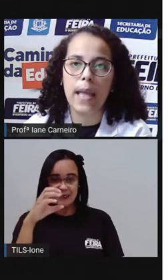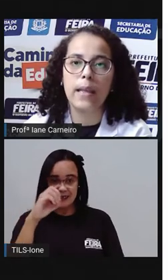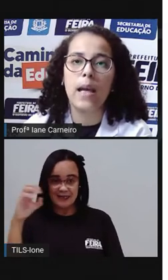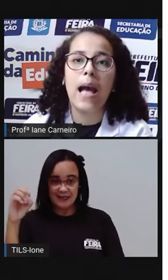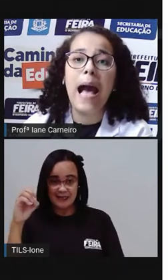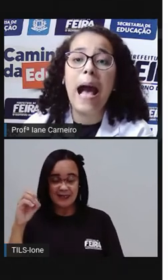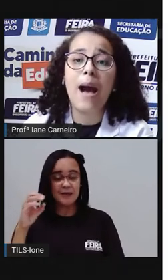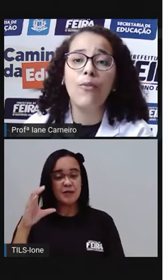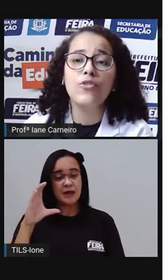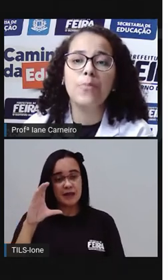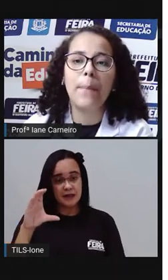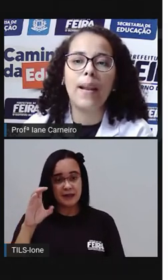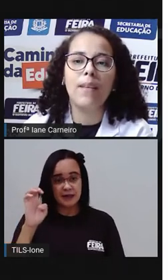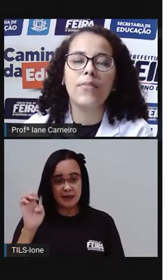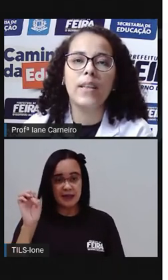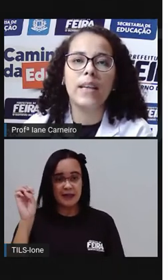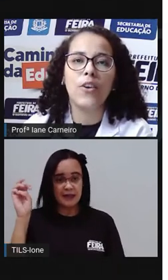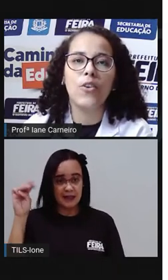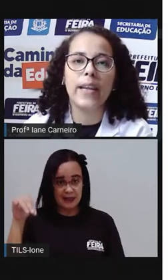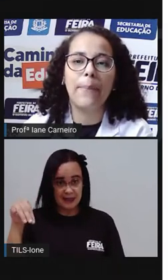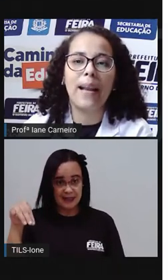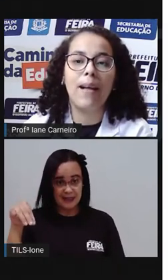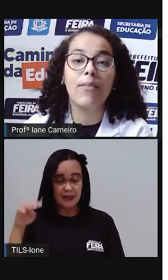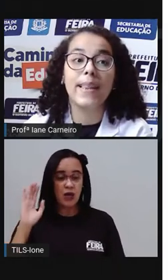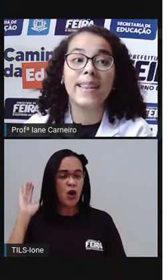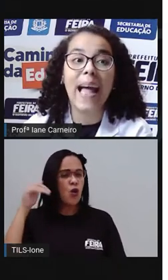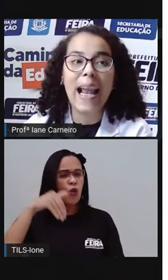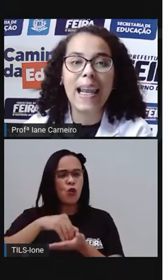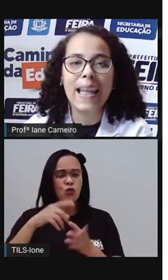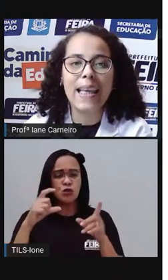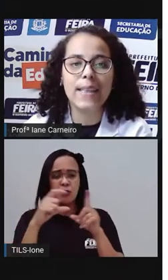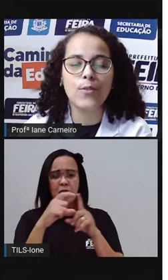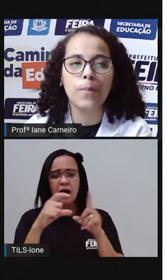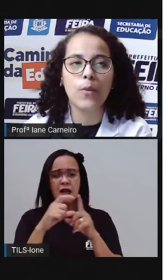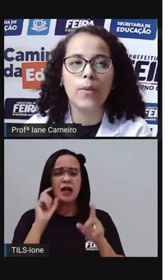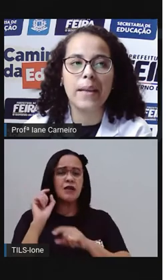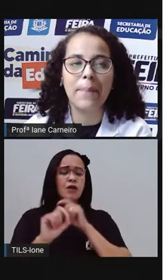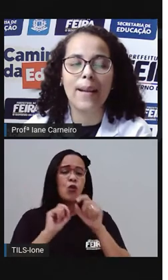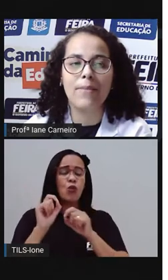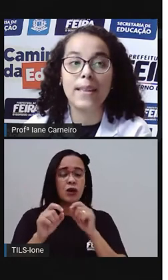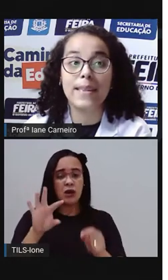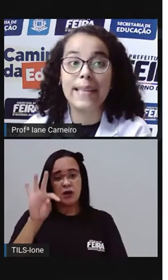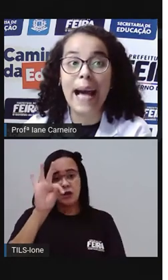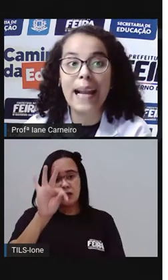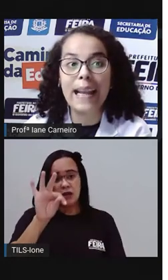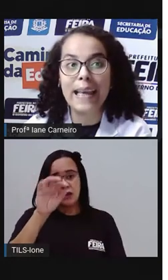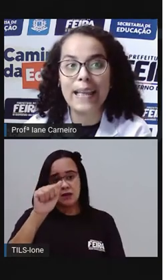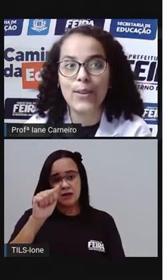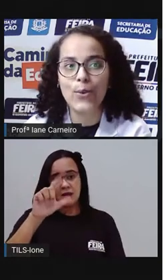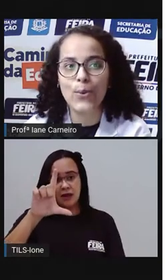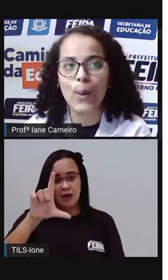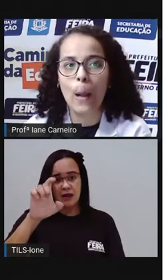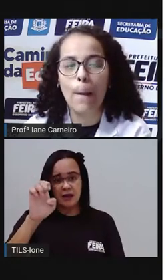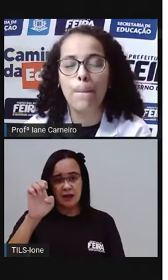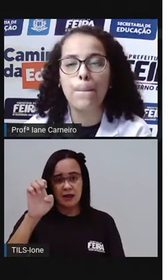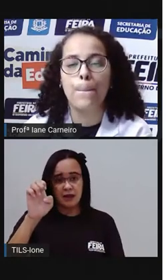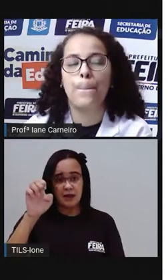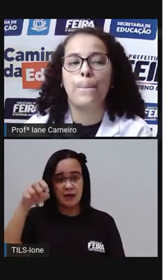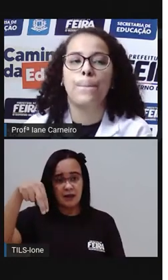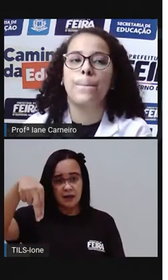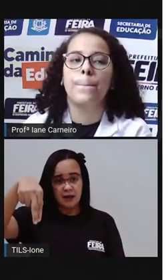sem. A última palavrinha agora é a palavra talento. Procura aí a palavra talento.